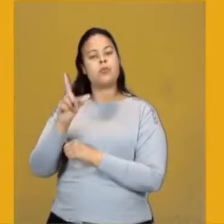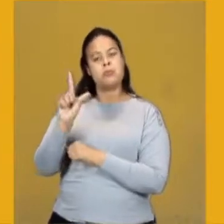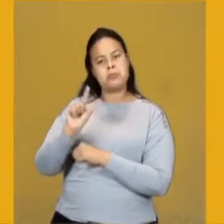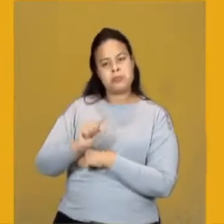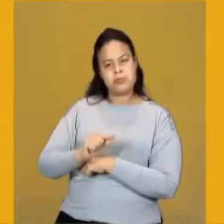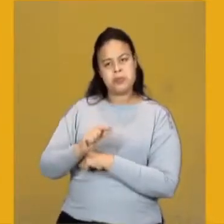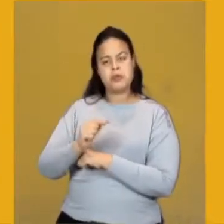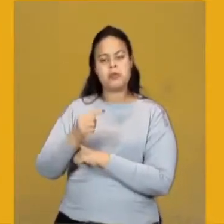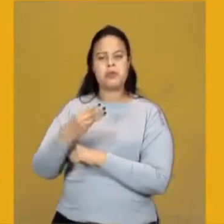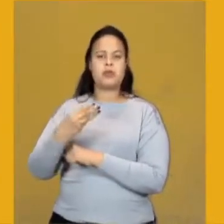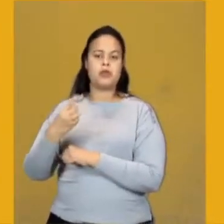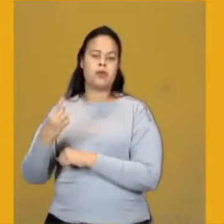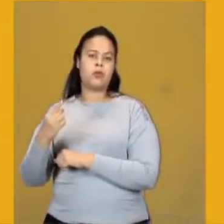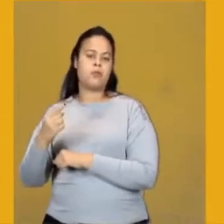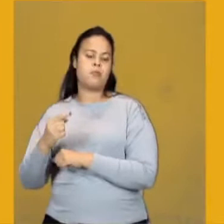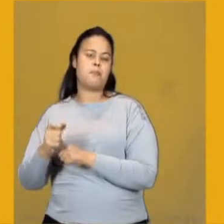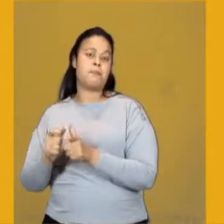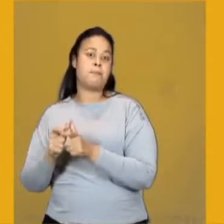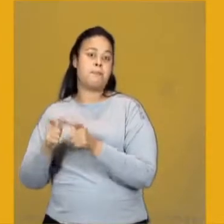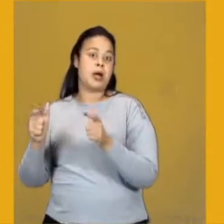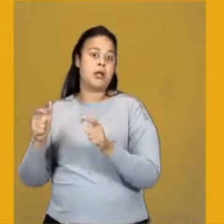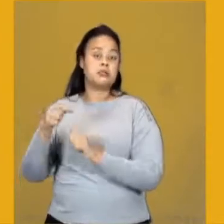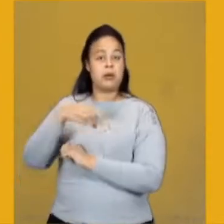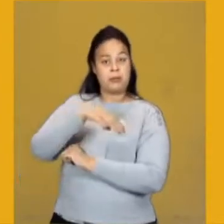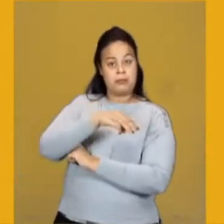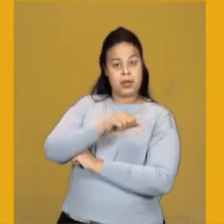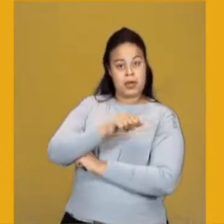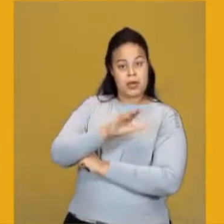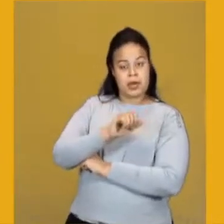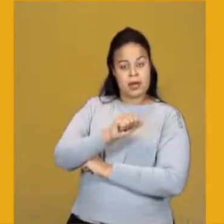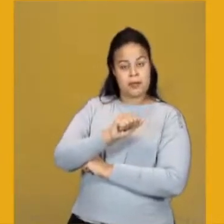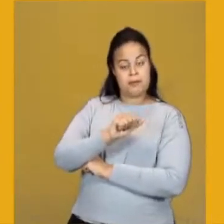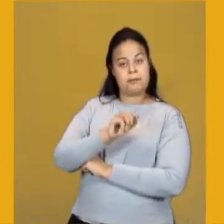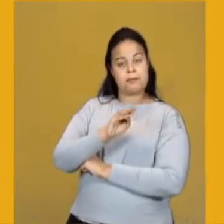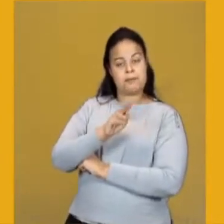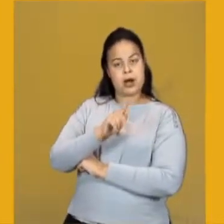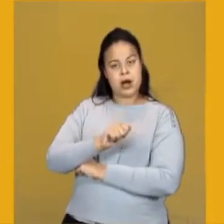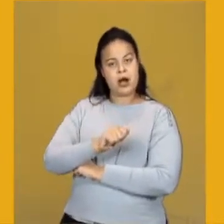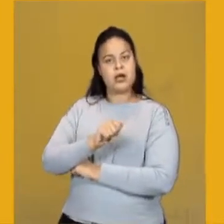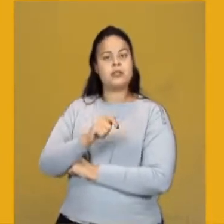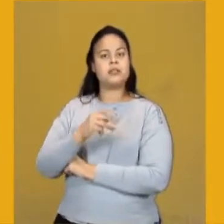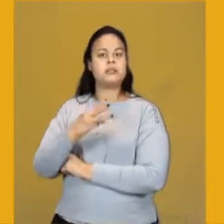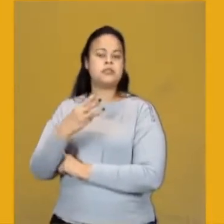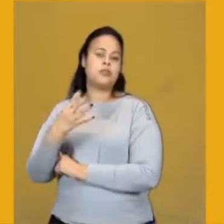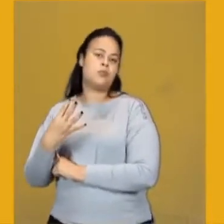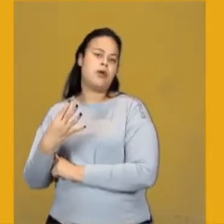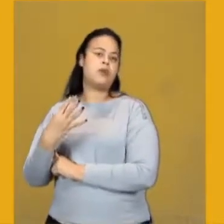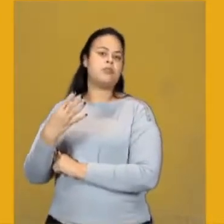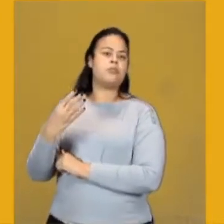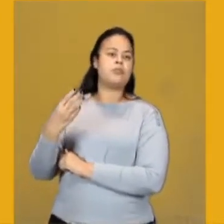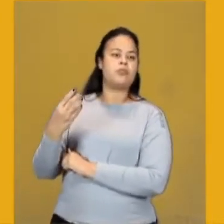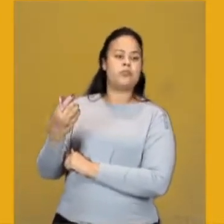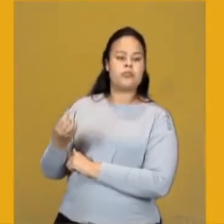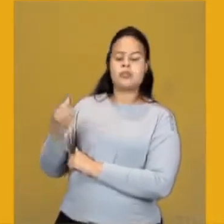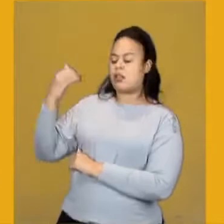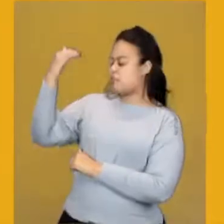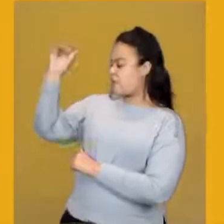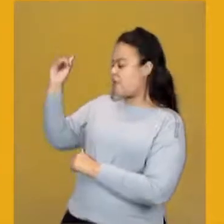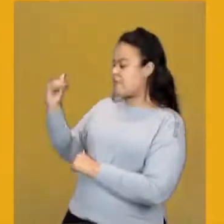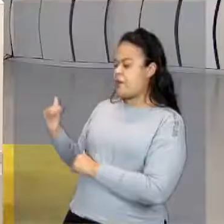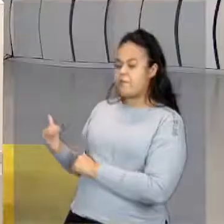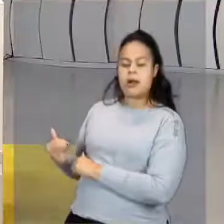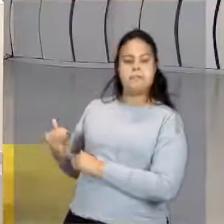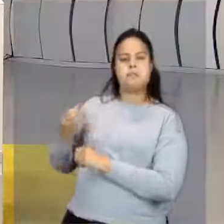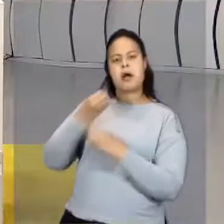máxima. Macapá, 24, 36, Boa Vista, Palmas, Manaus, Rio Branco e